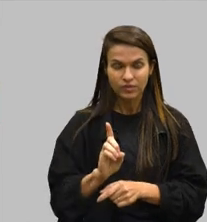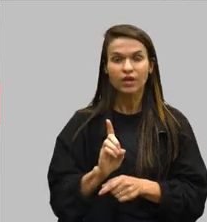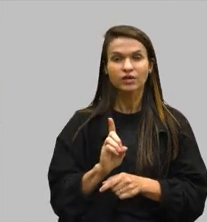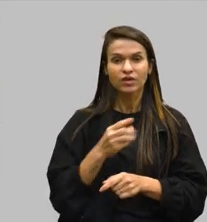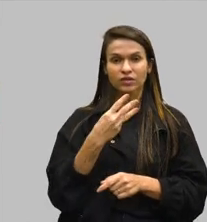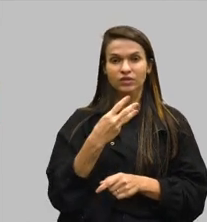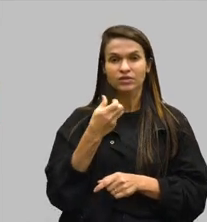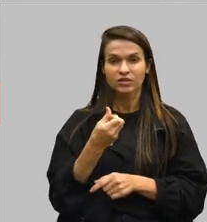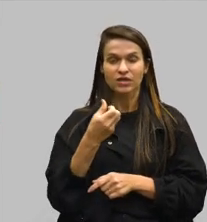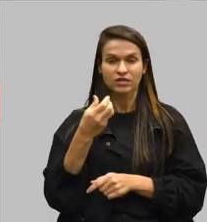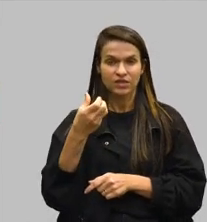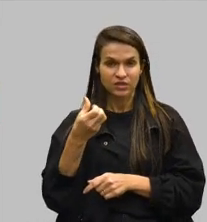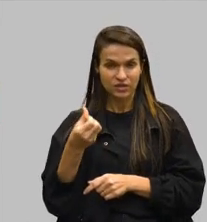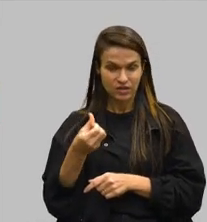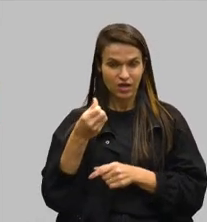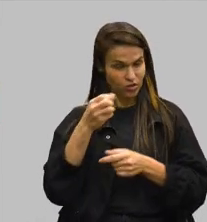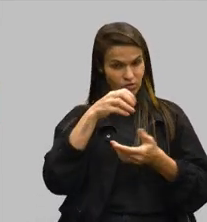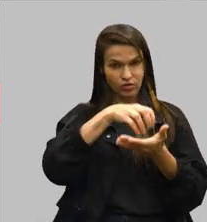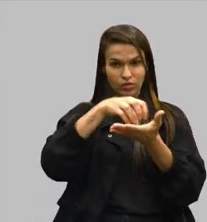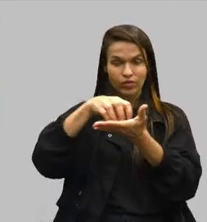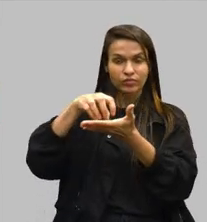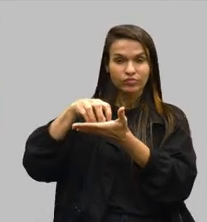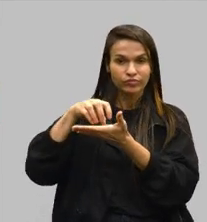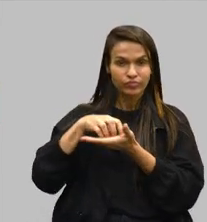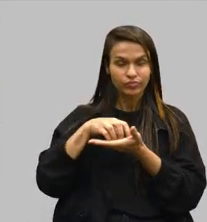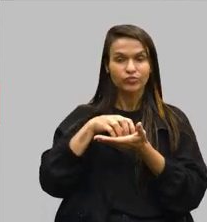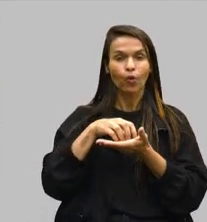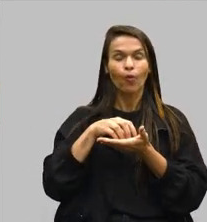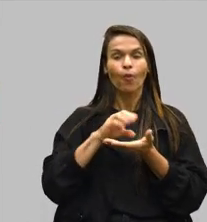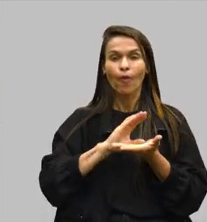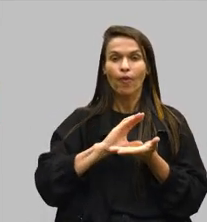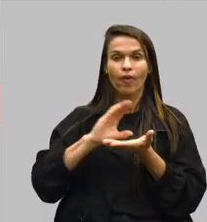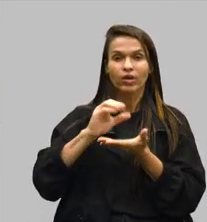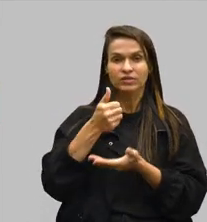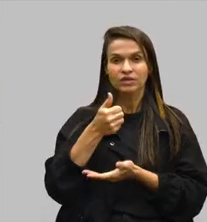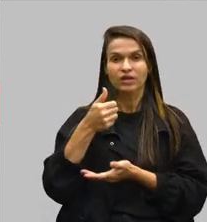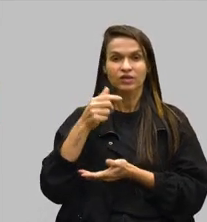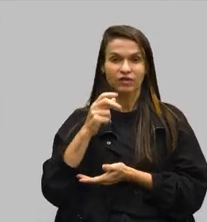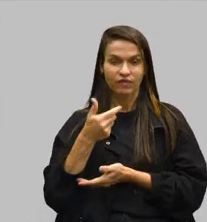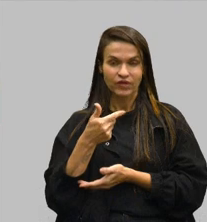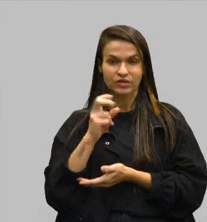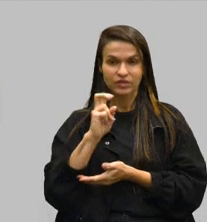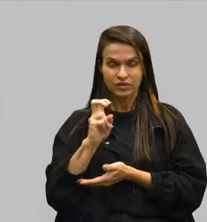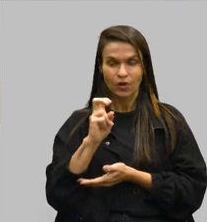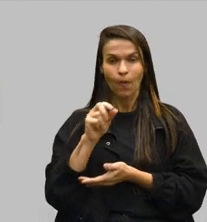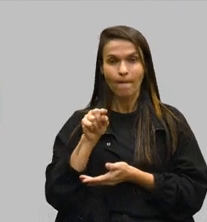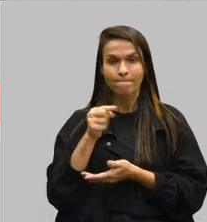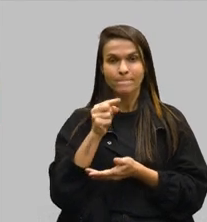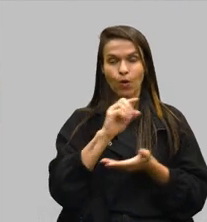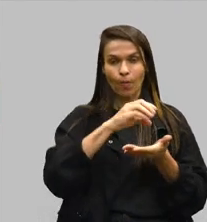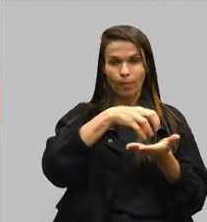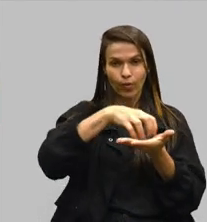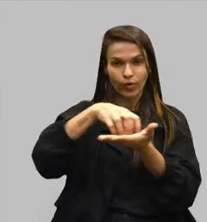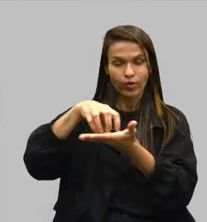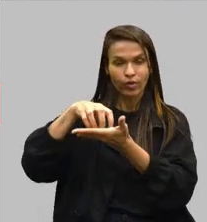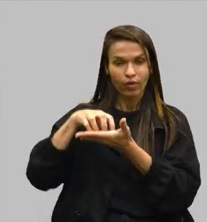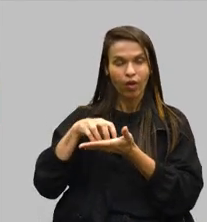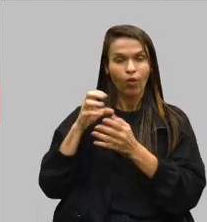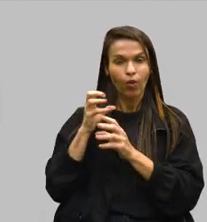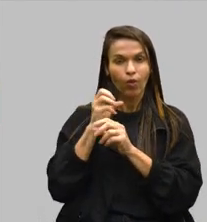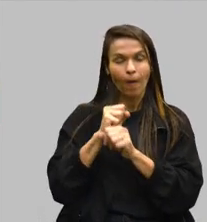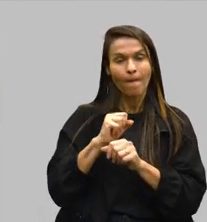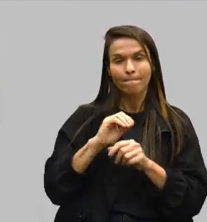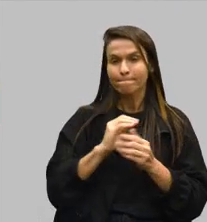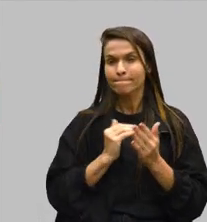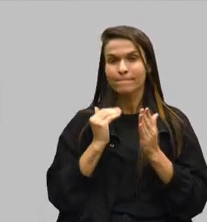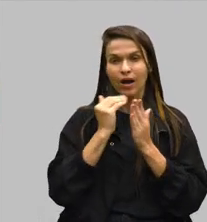366 unidades de Centro-Dia, com repasse de R$ 125 mil por unidade, totalizando, assim, mais de R$